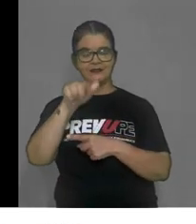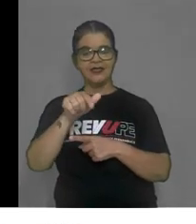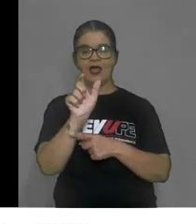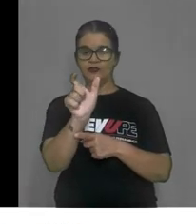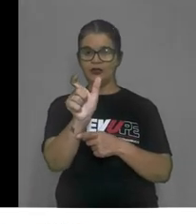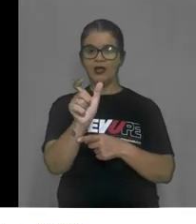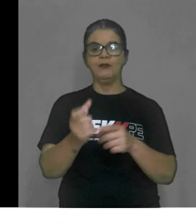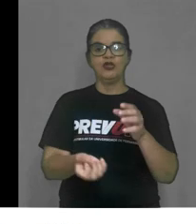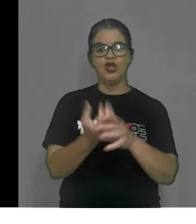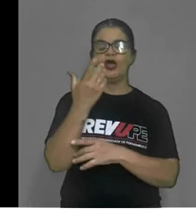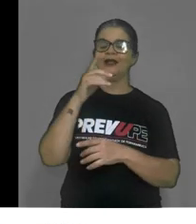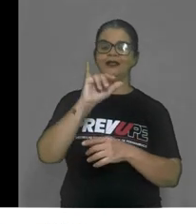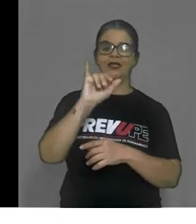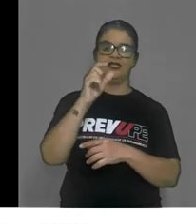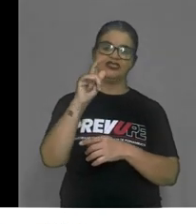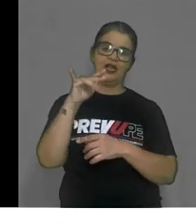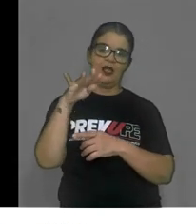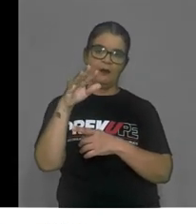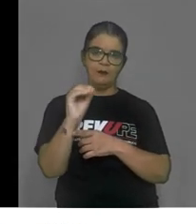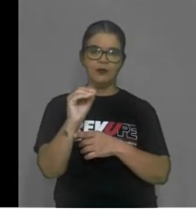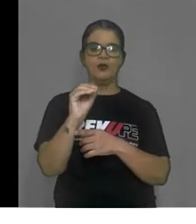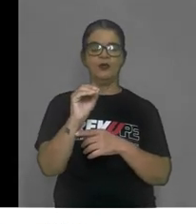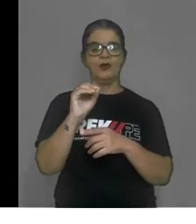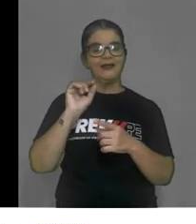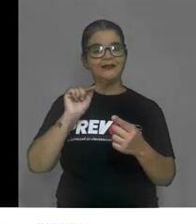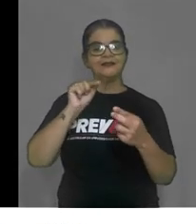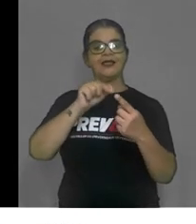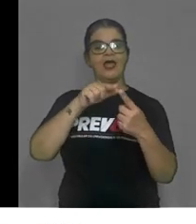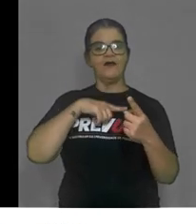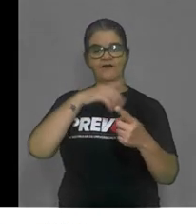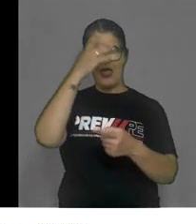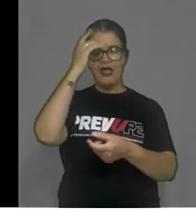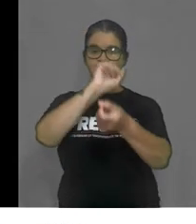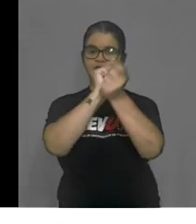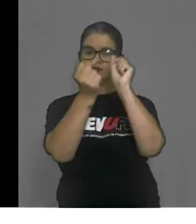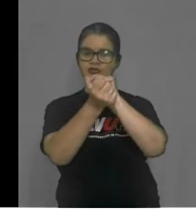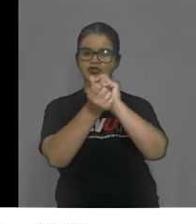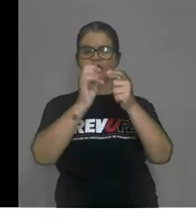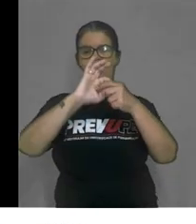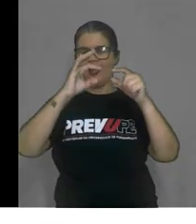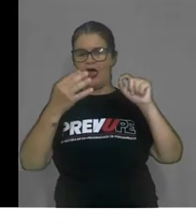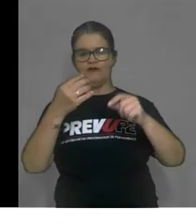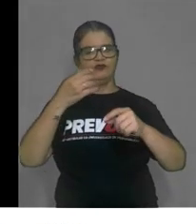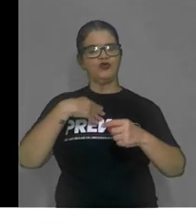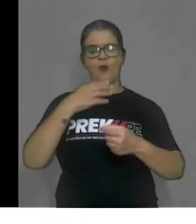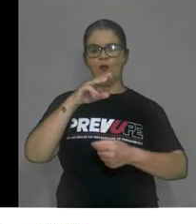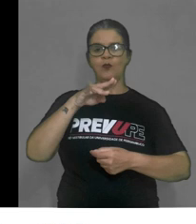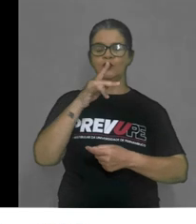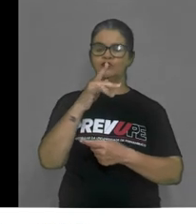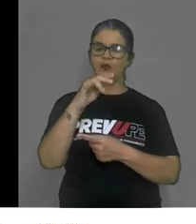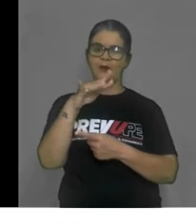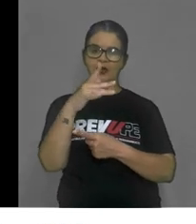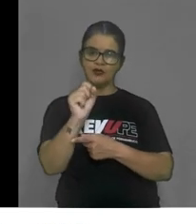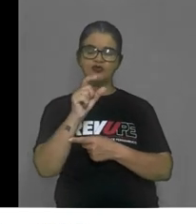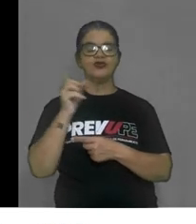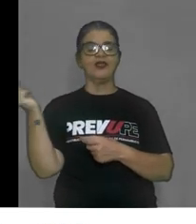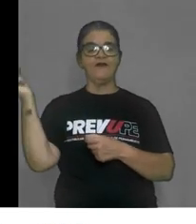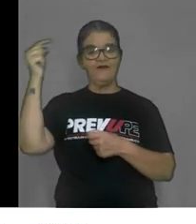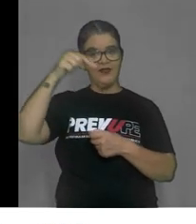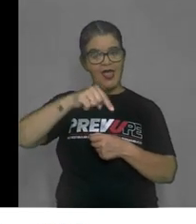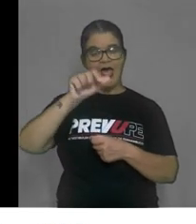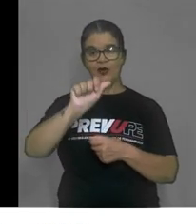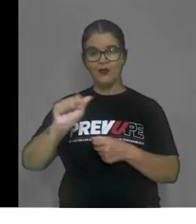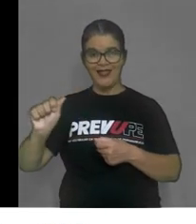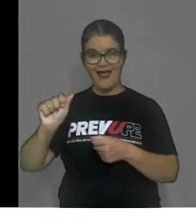islâmico que se refere aos escravos muçulmanos que vieram da África para o Brasil, liderados